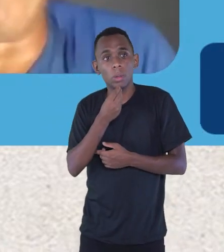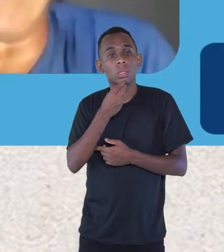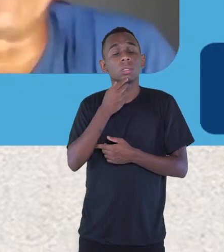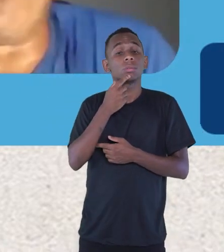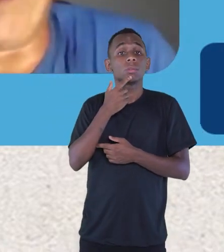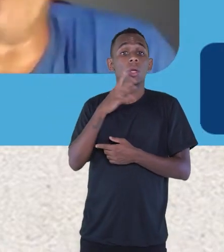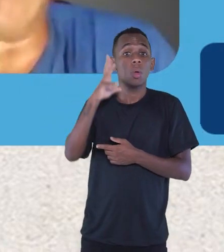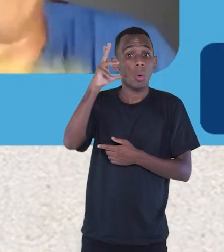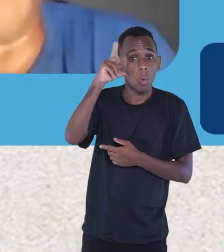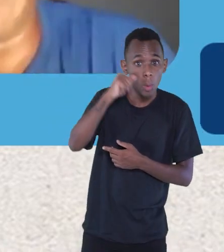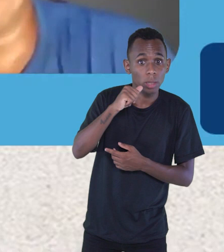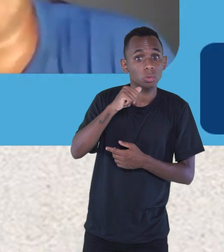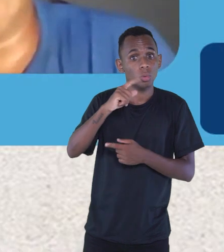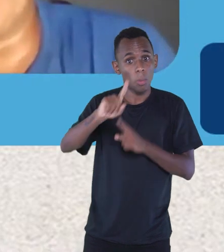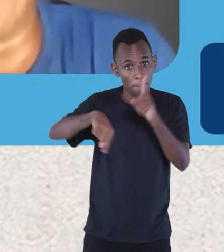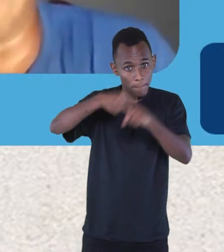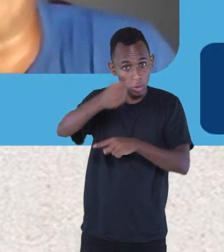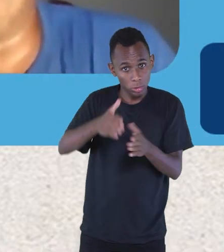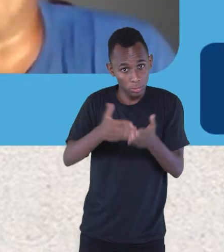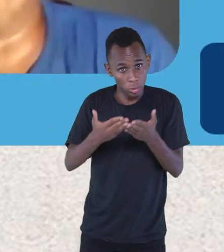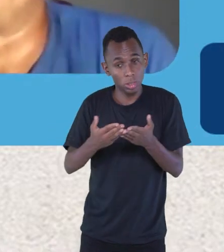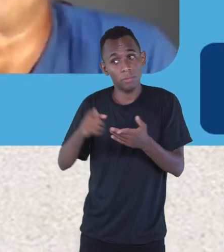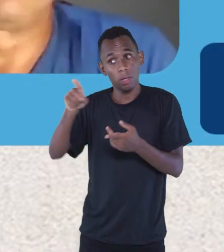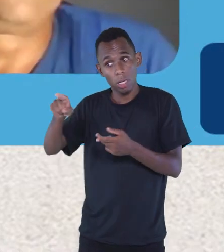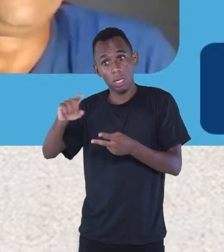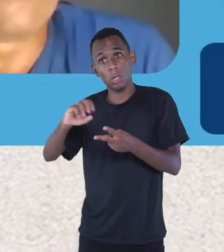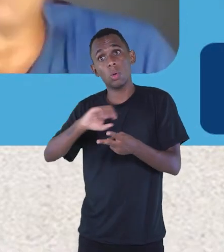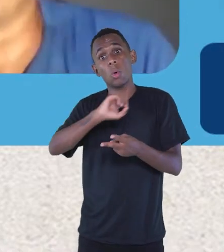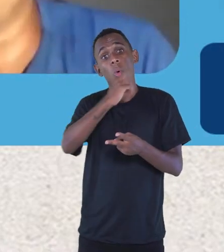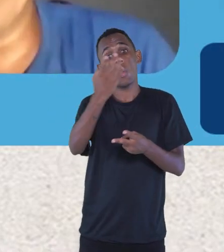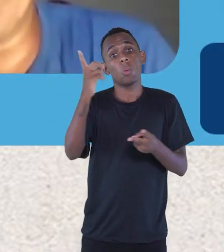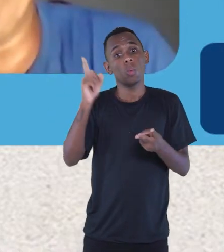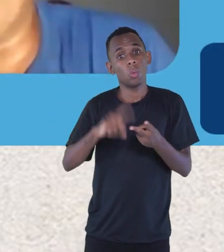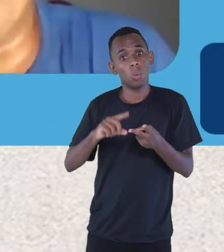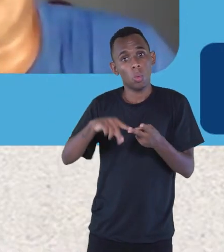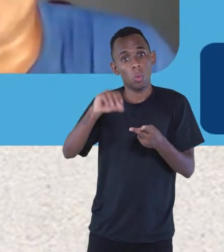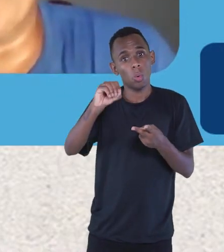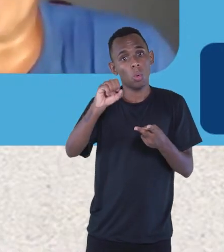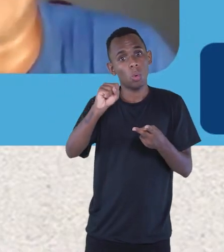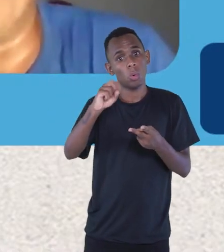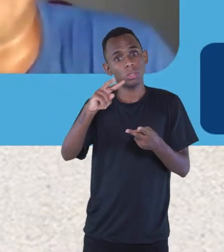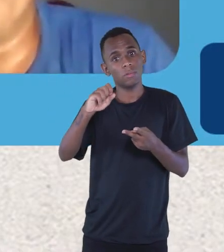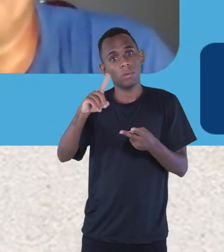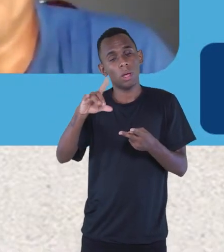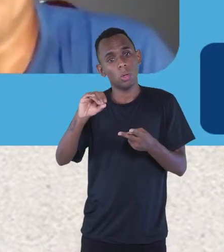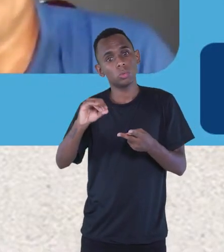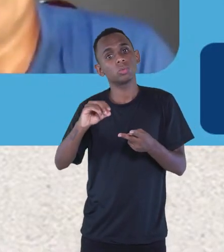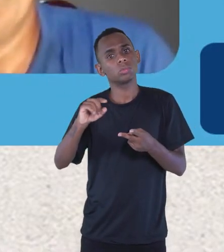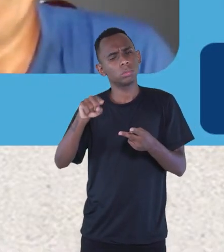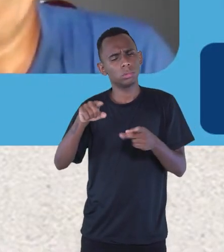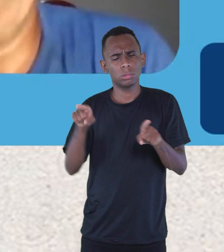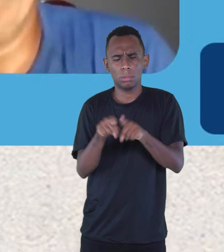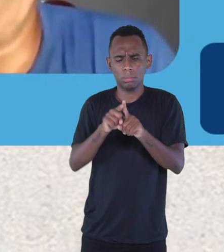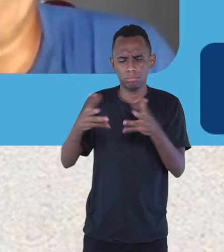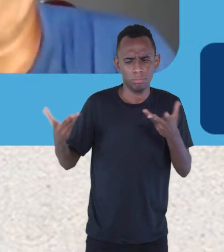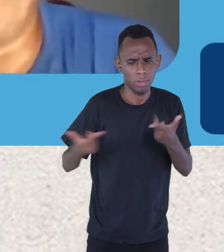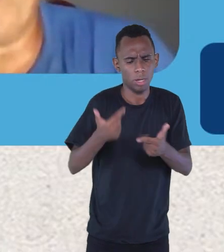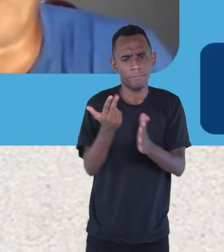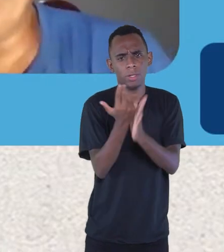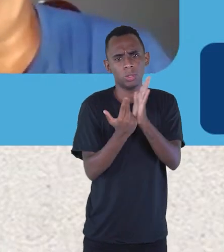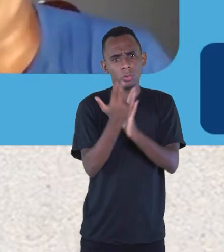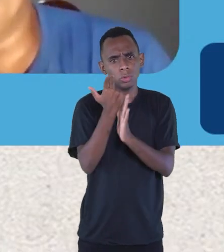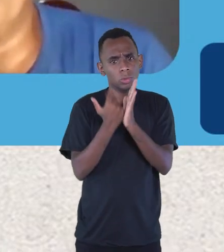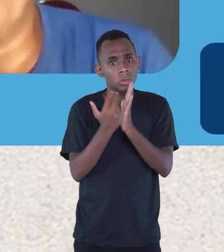provavelmente, ou vai ser o Elton ou vai ser o Oswaldo e o Osório Garcia, que um grande ilustrador. E